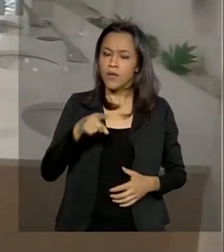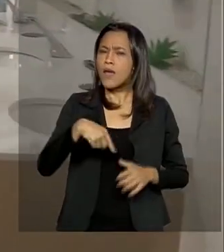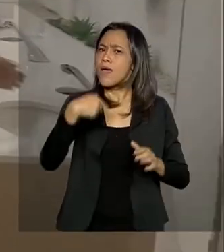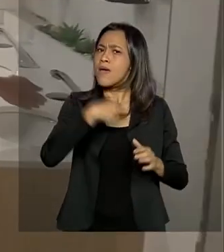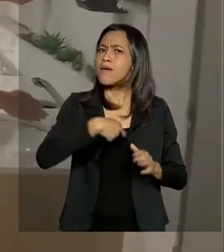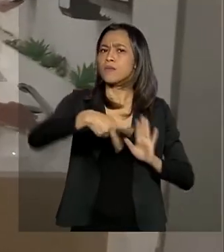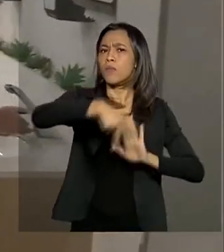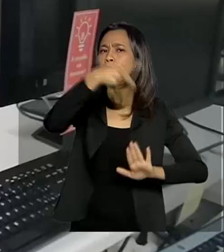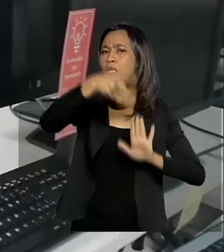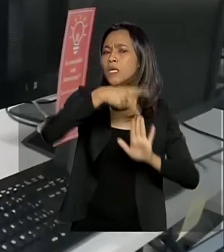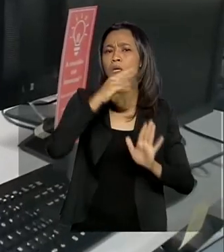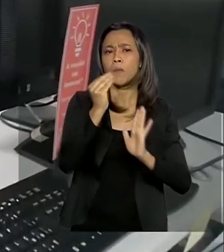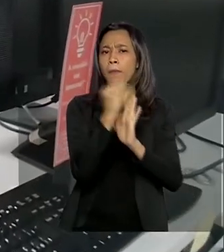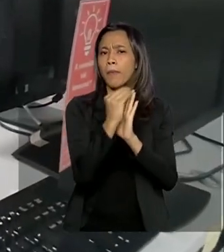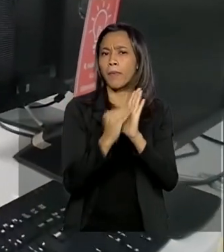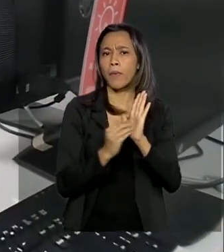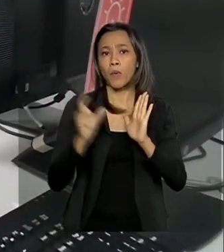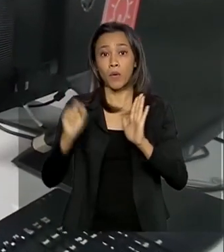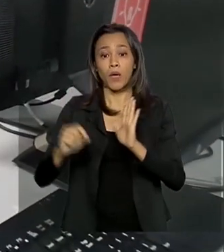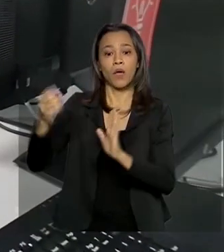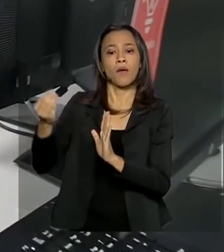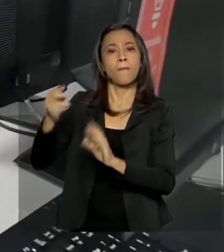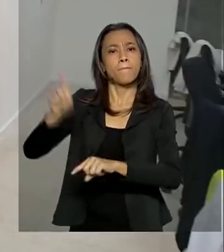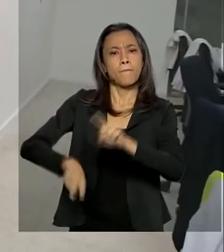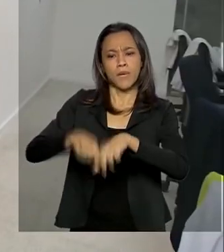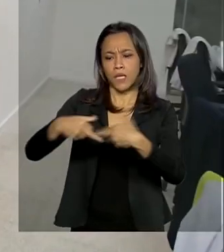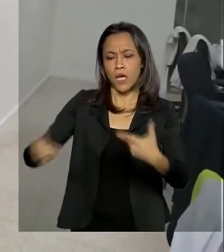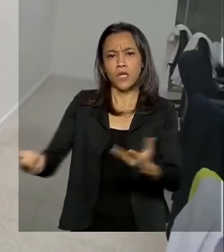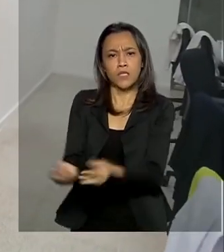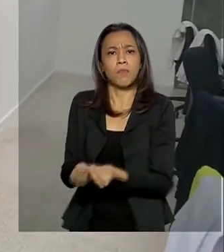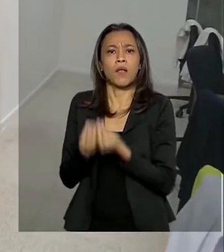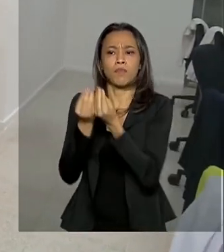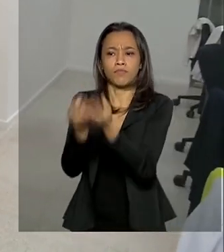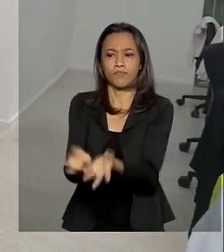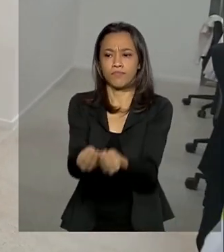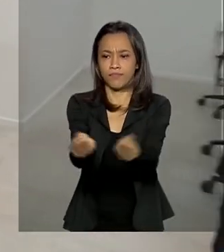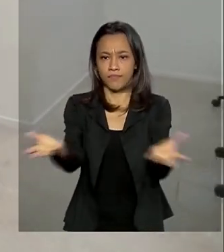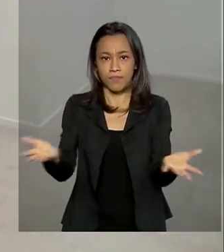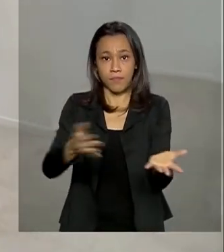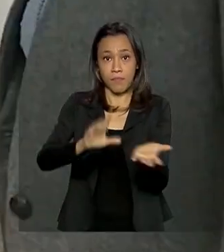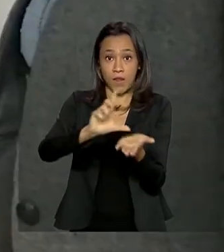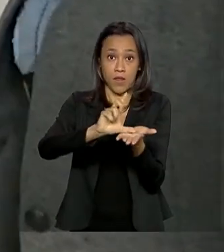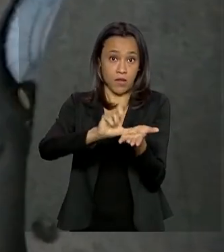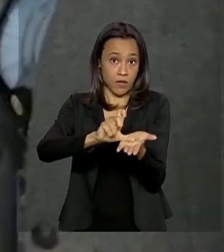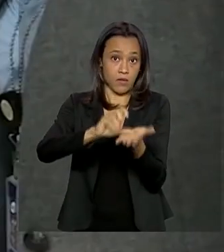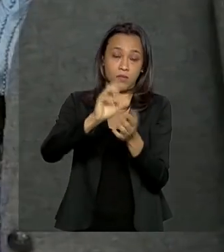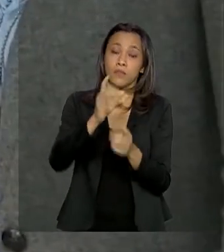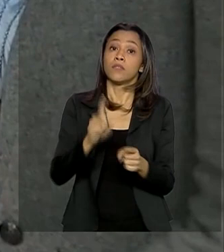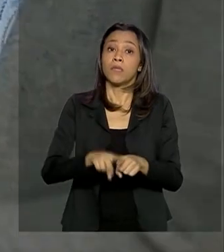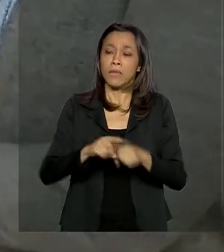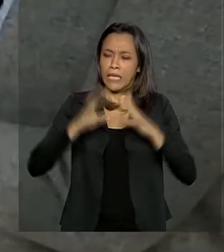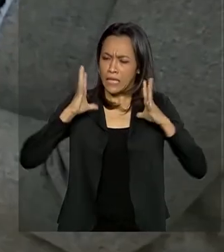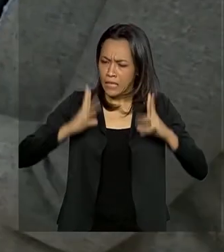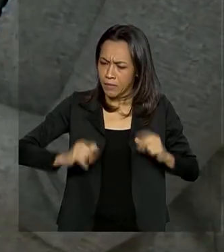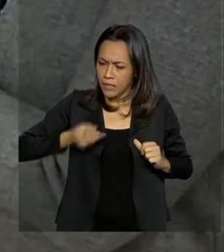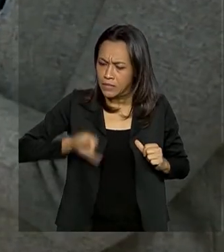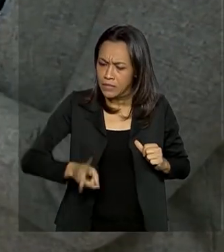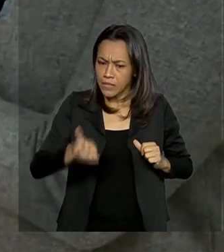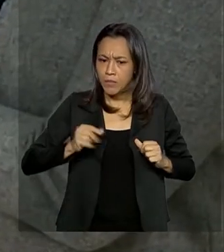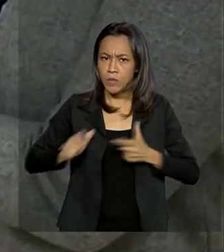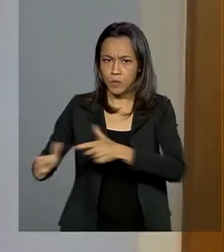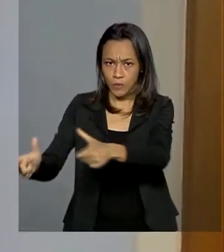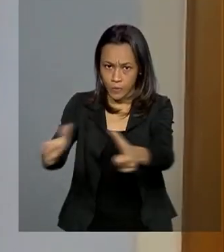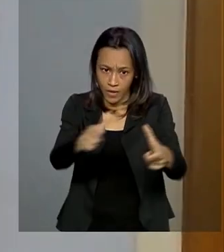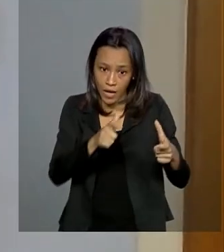exemplo, da disponibilização de produtos para a higienização dos trabalhadores, a limpeza e desinfecção frequente dos ambientes